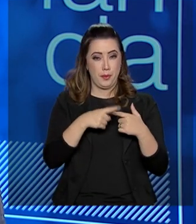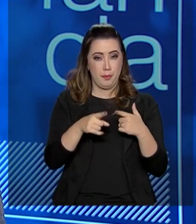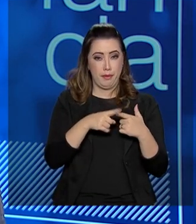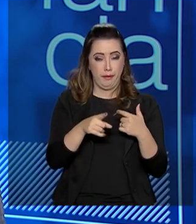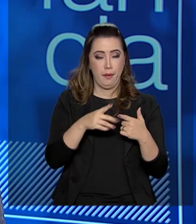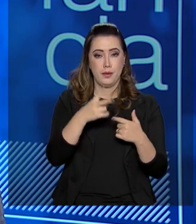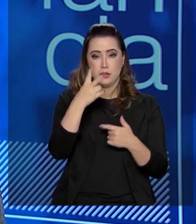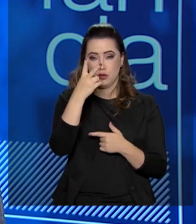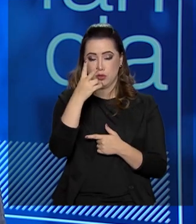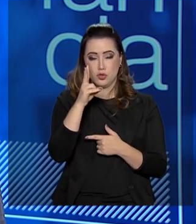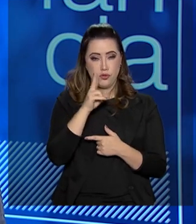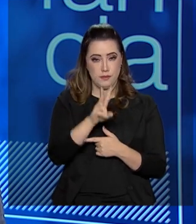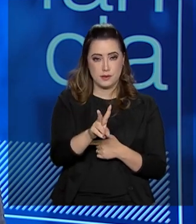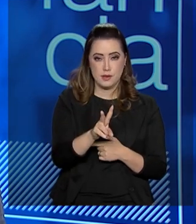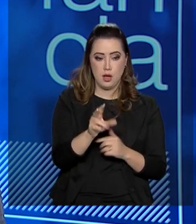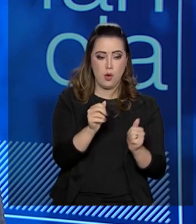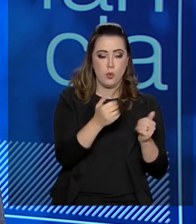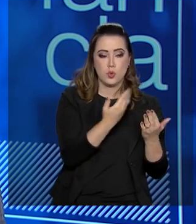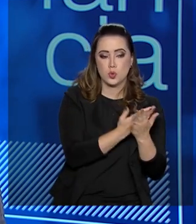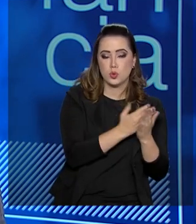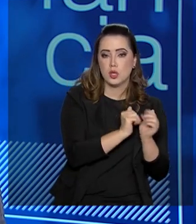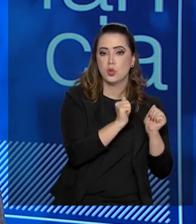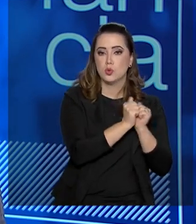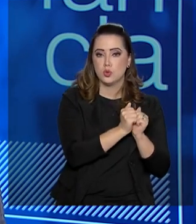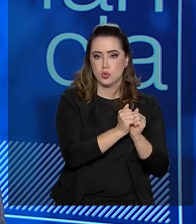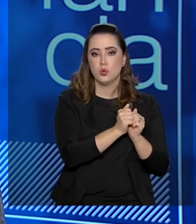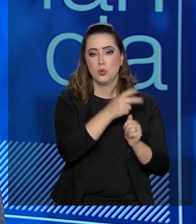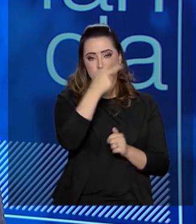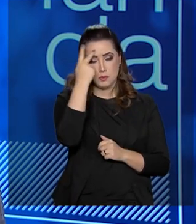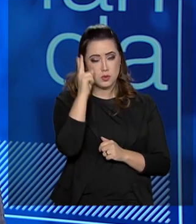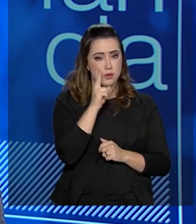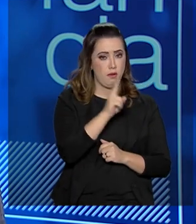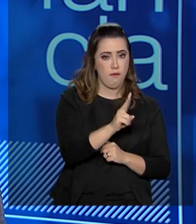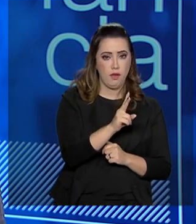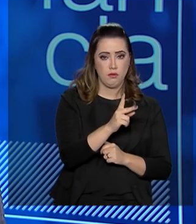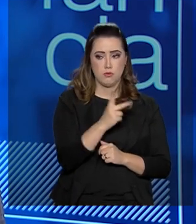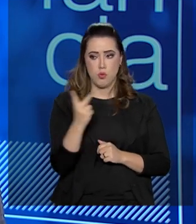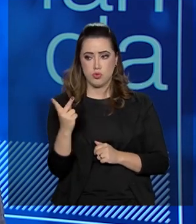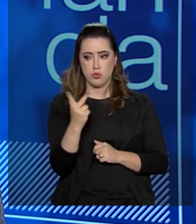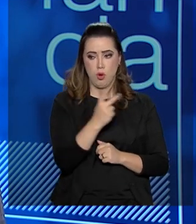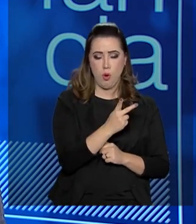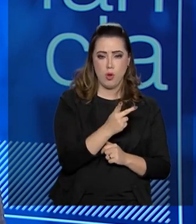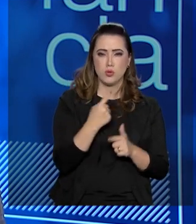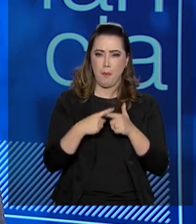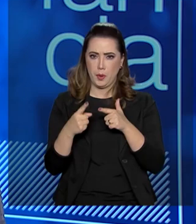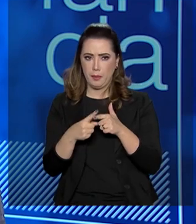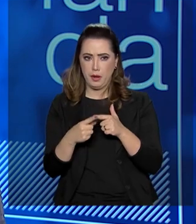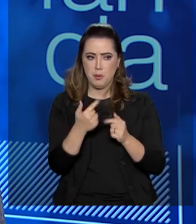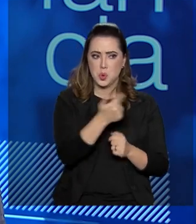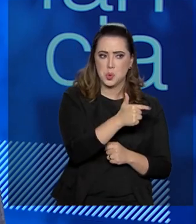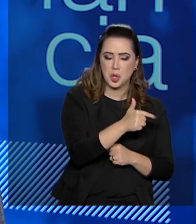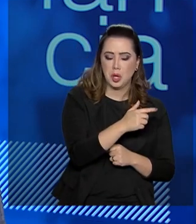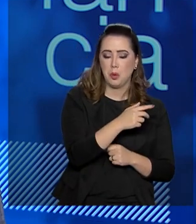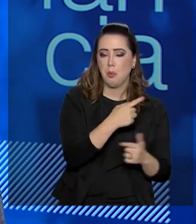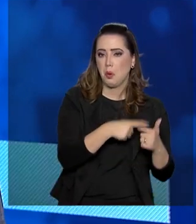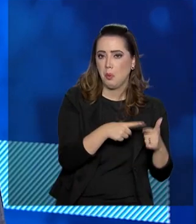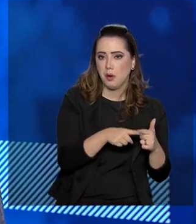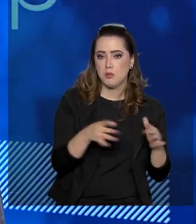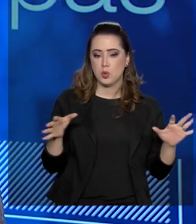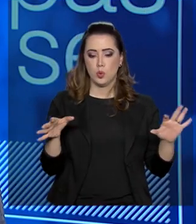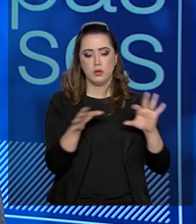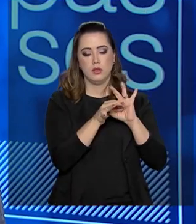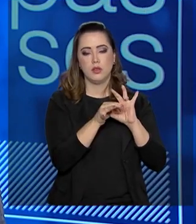videntes. Então, eu sou cego e o Paulo é vidente. Nós dois podemos agora ser colegas da mesma classe, porque